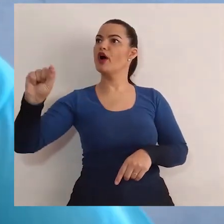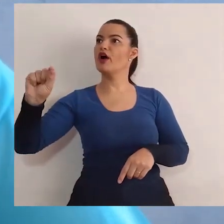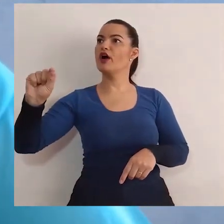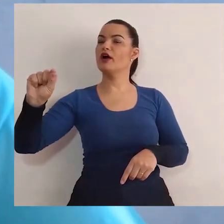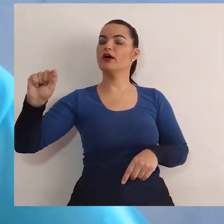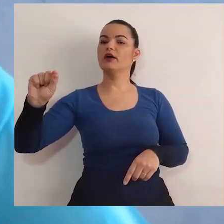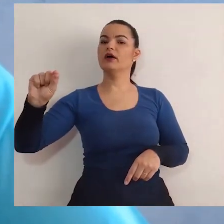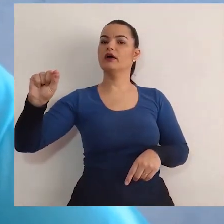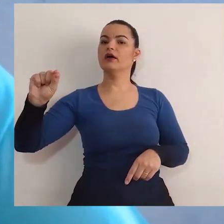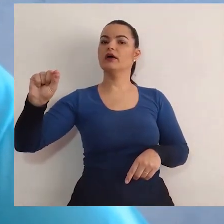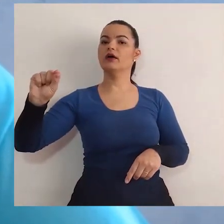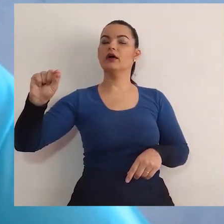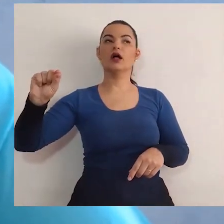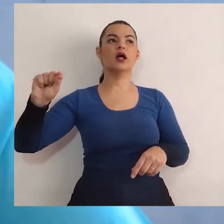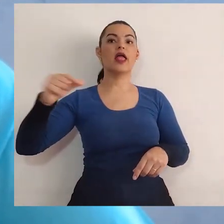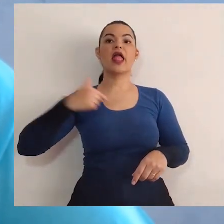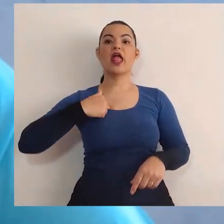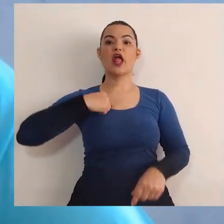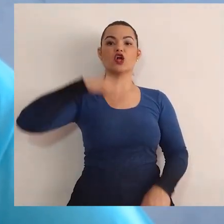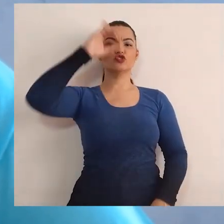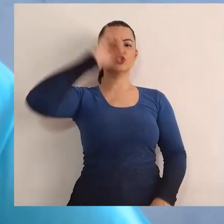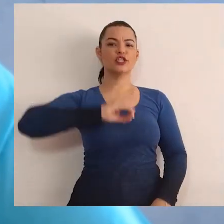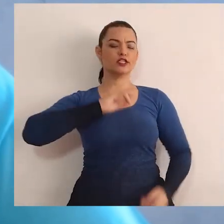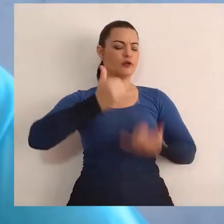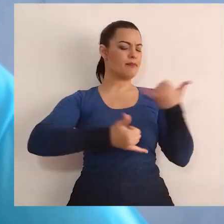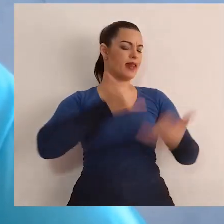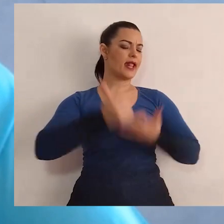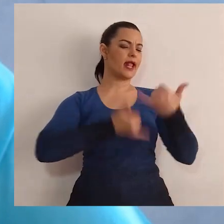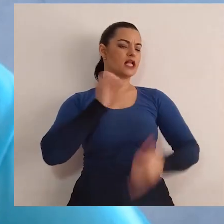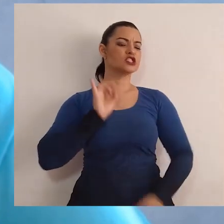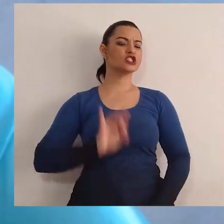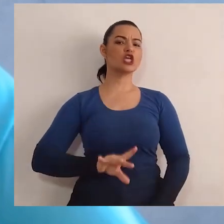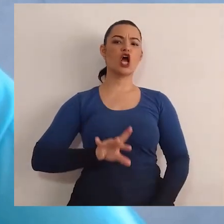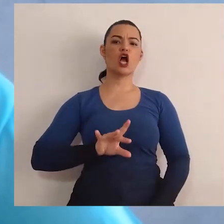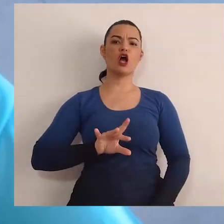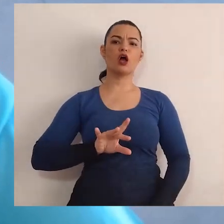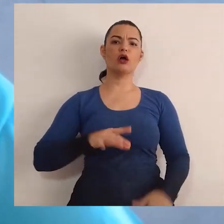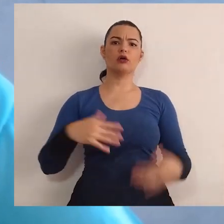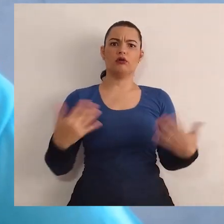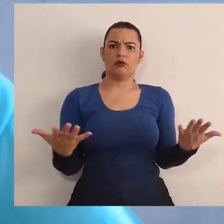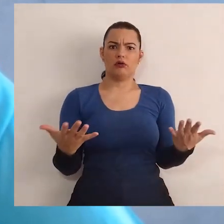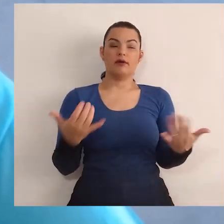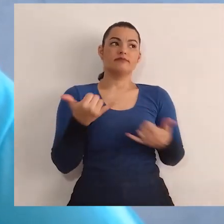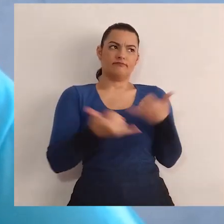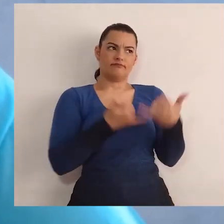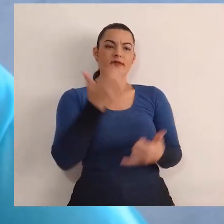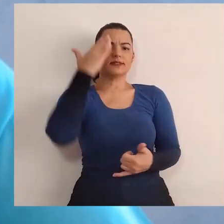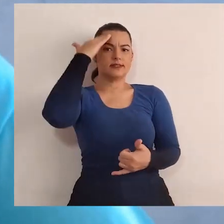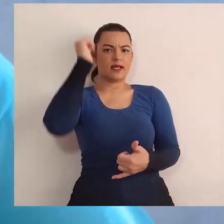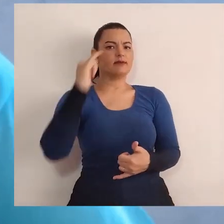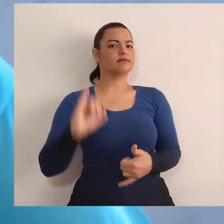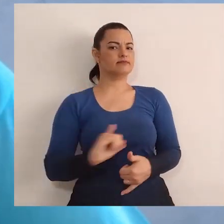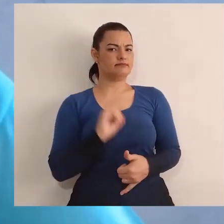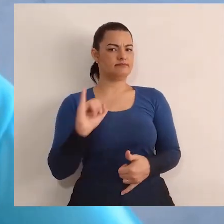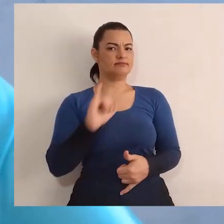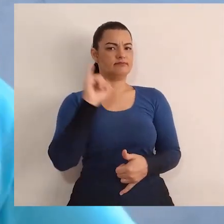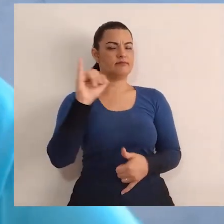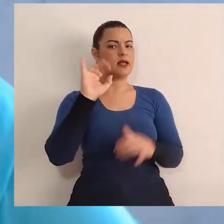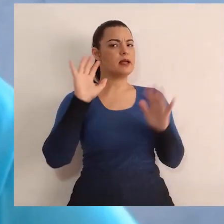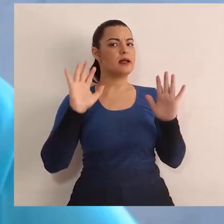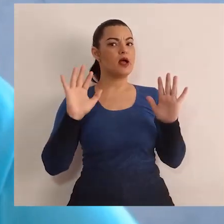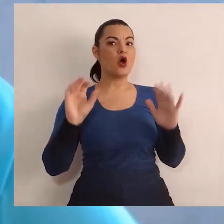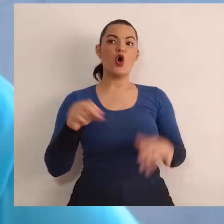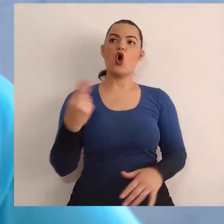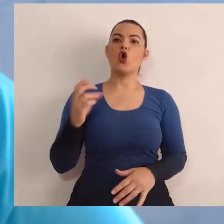eu saia, que eu vou embora, eu tenha só o direito de brincar. A brincadeira é super